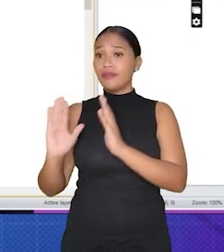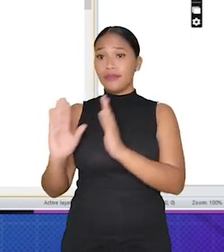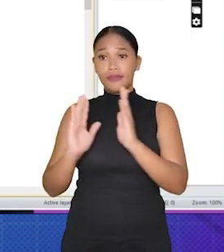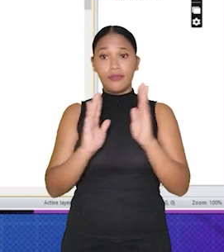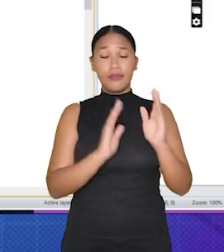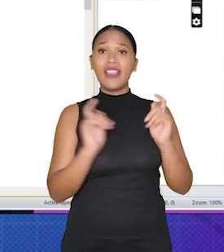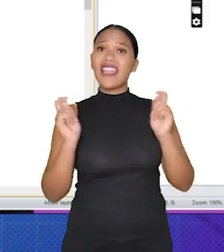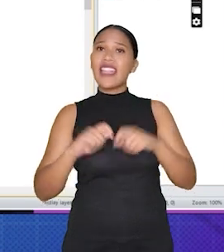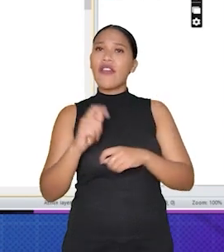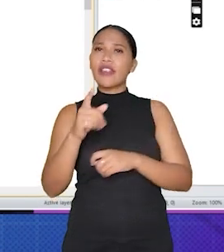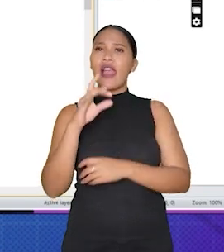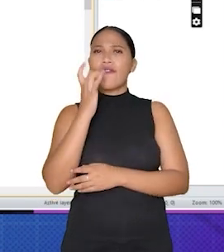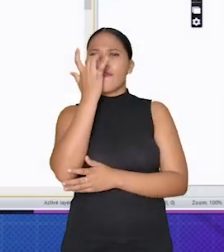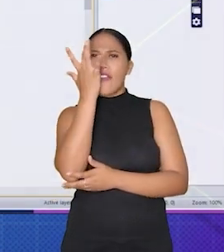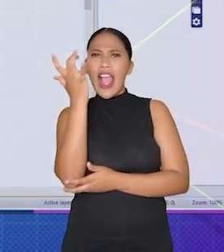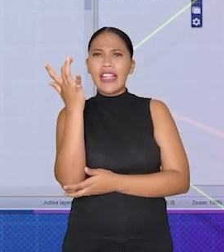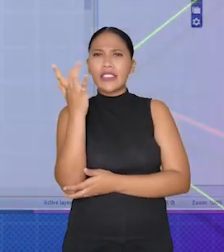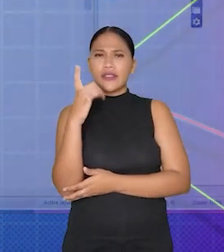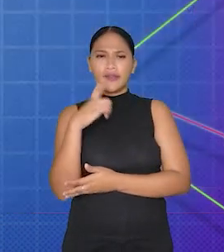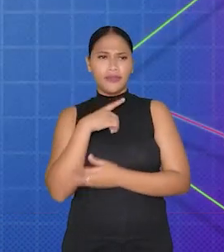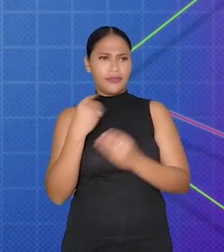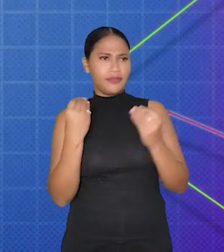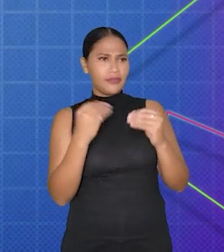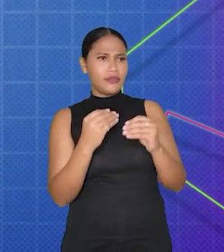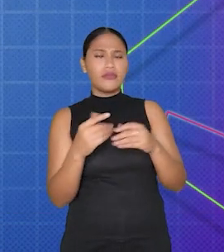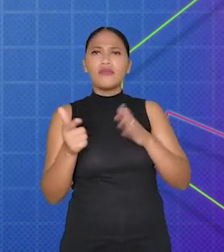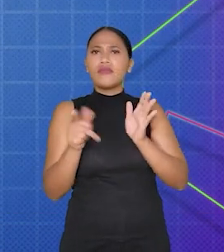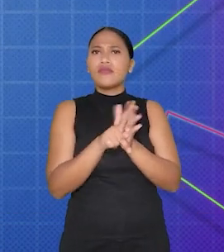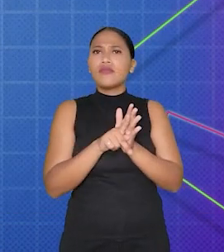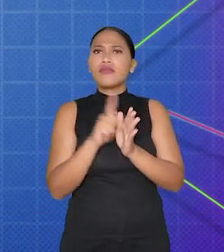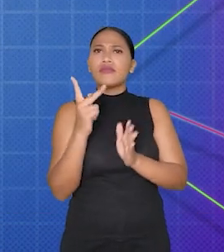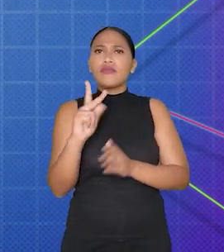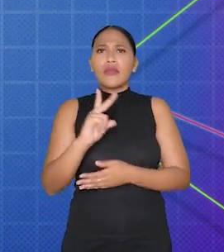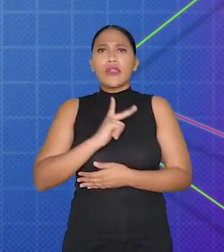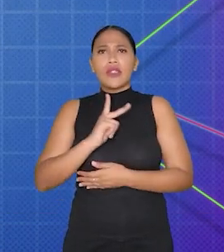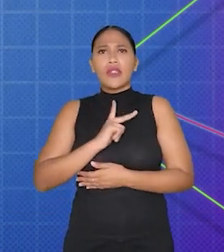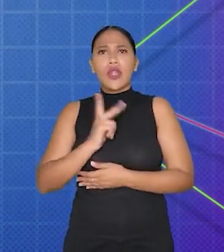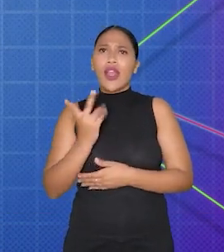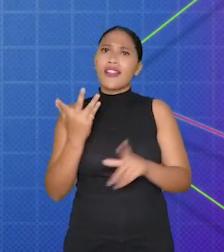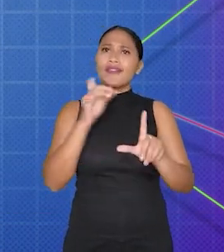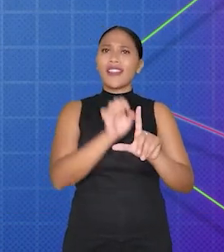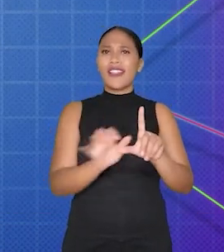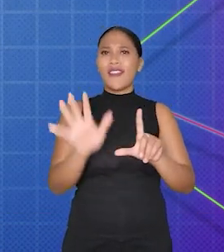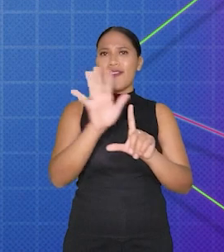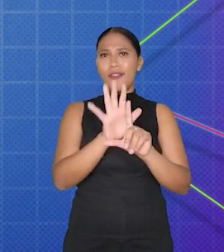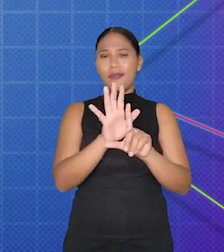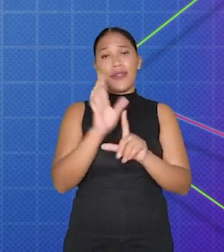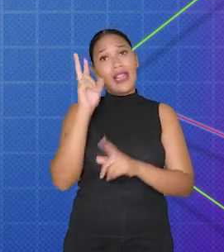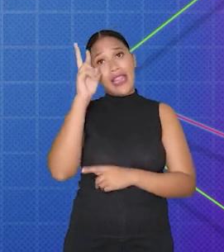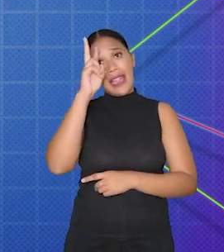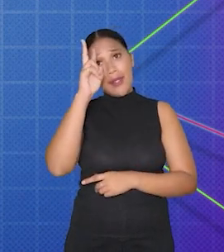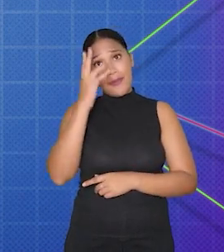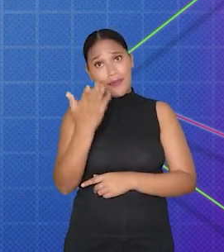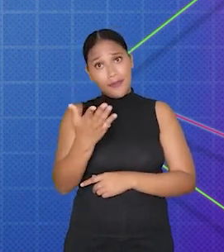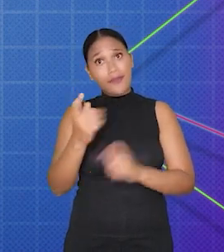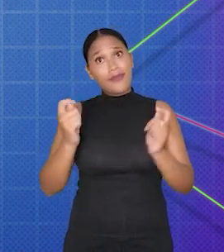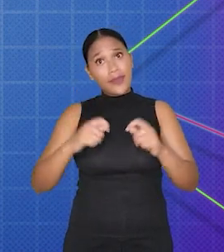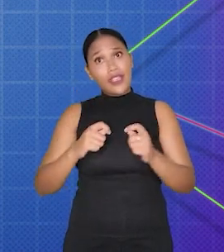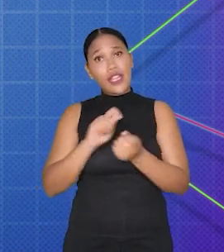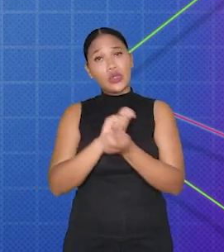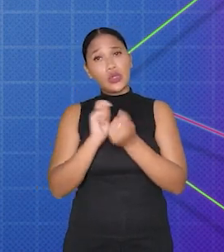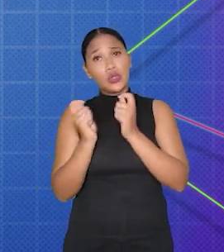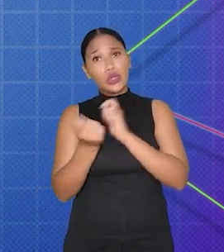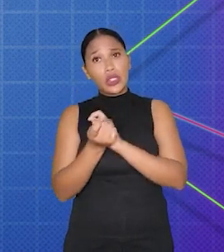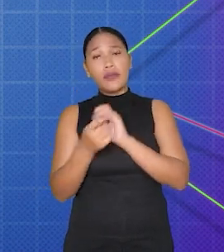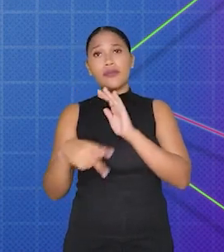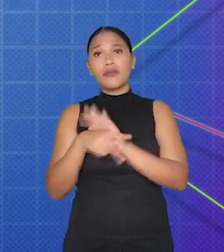passos, você pode adicionar facilmente um fundo personalizado ao seu projeto no Construct 2. Lembre-se de que você pode